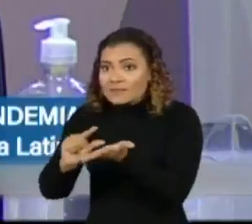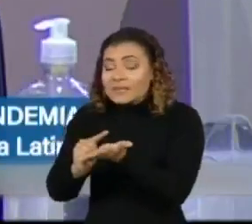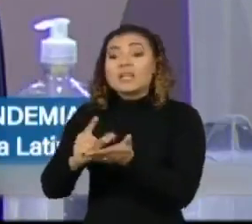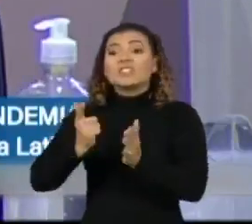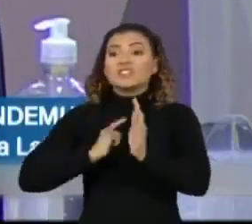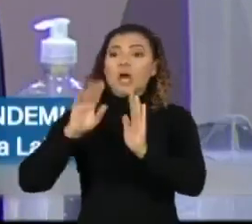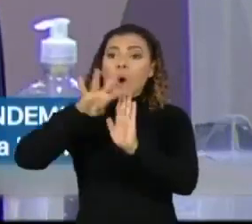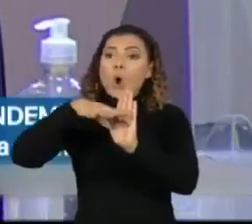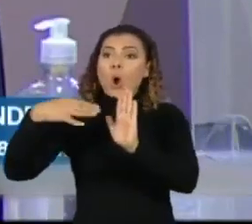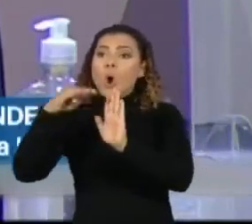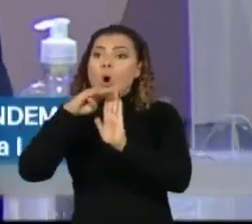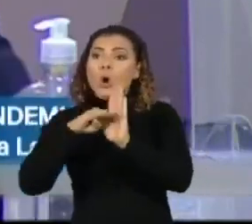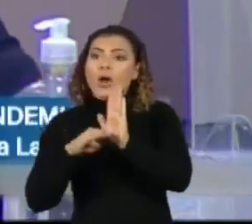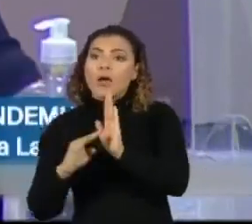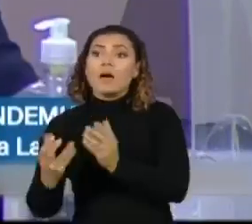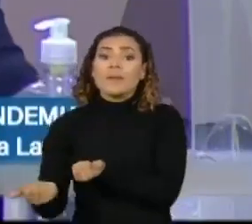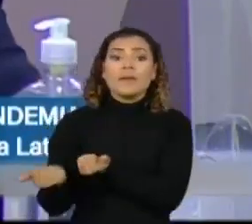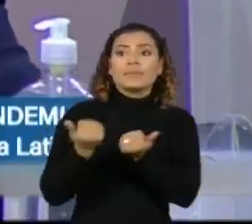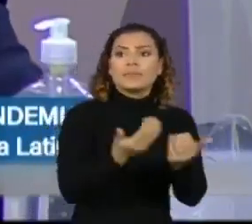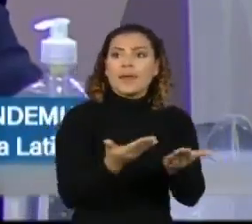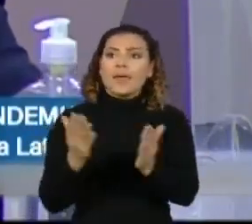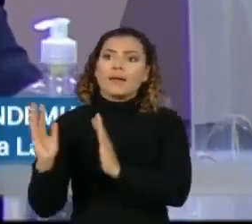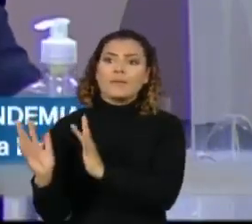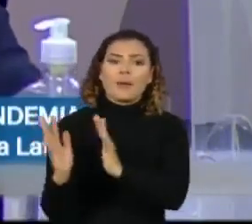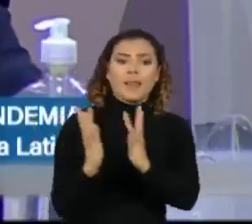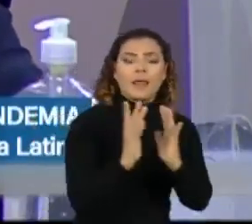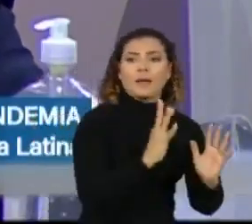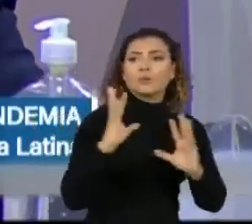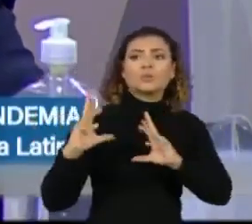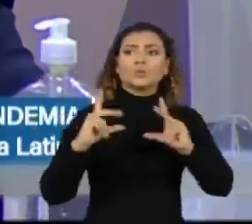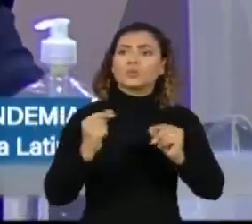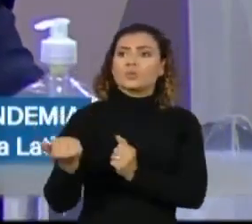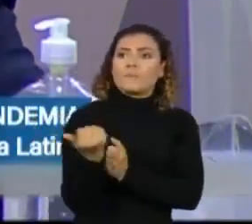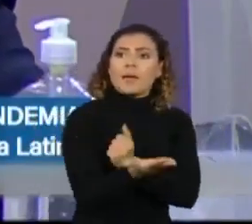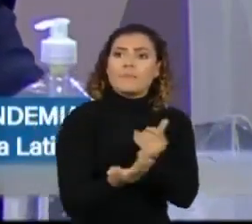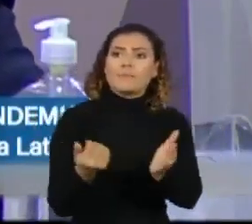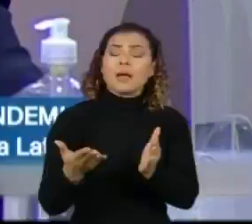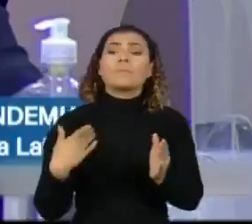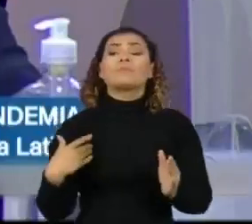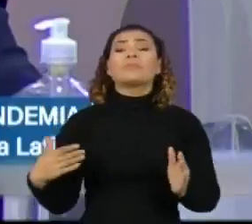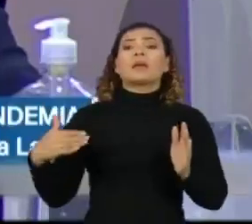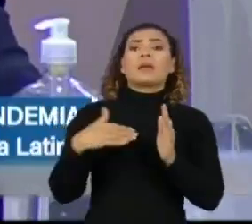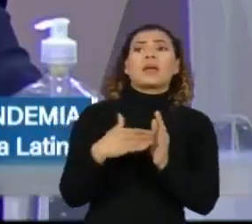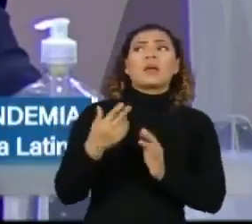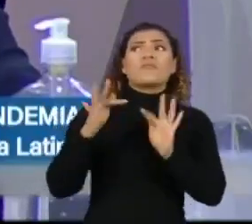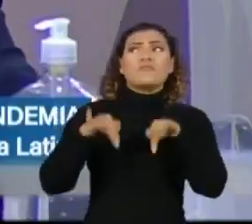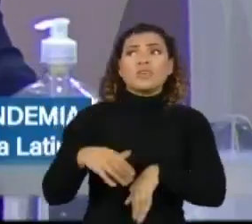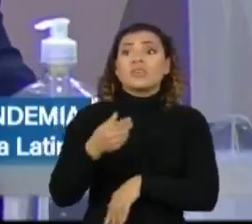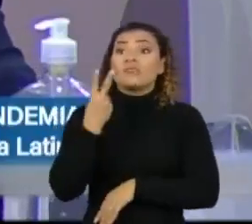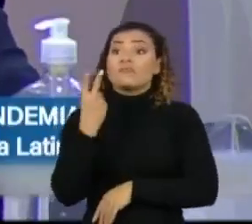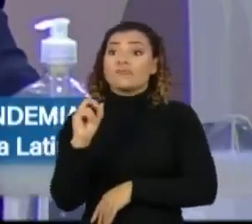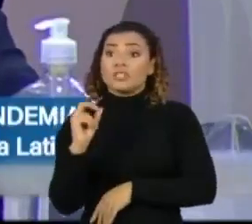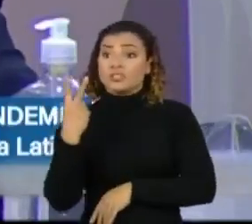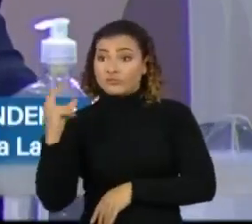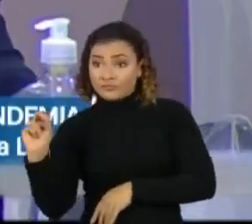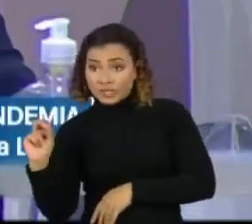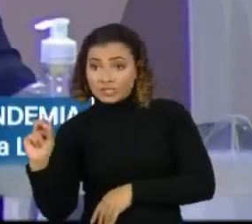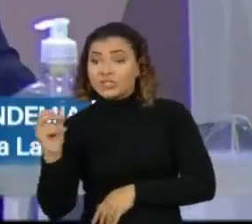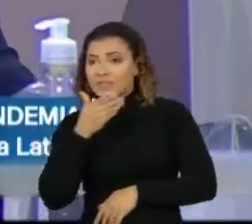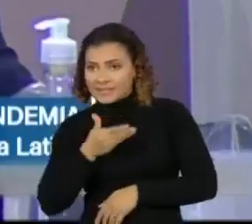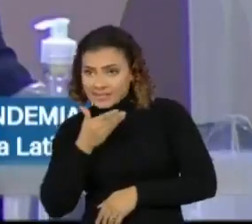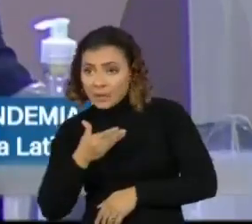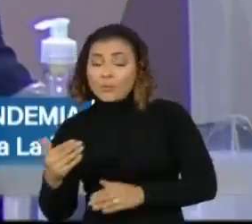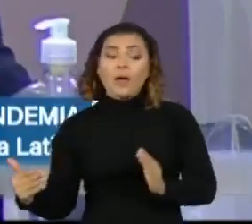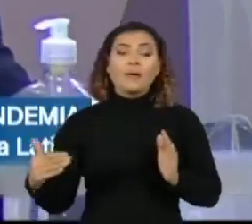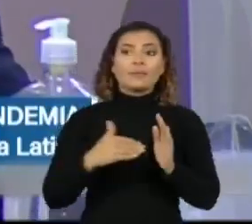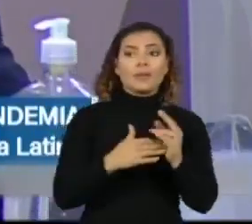cronograma de entrega durante o final de 2020 e 2021. O 18